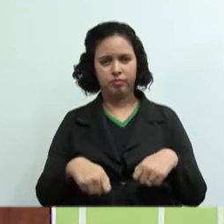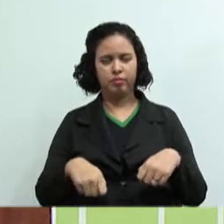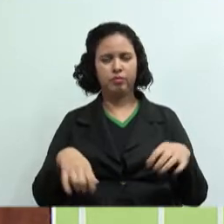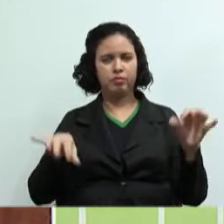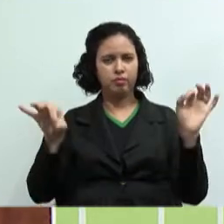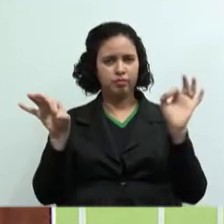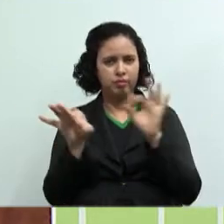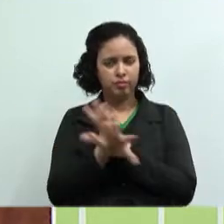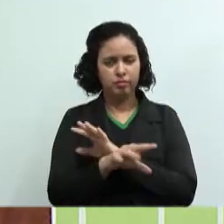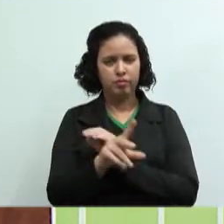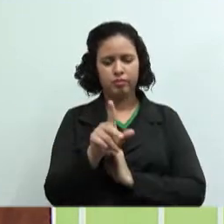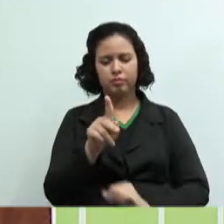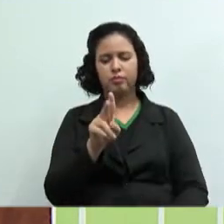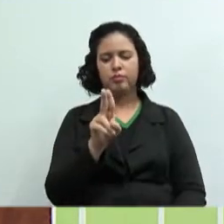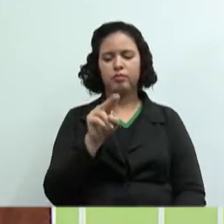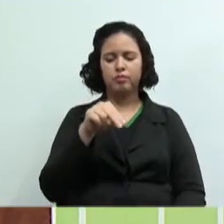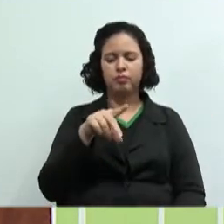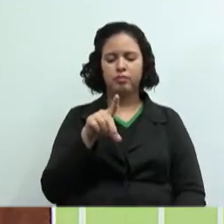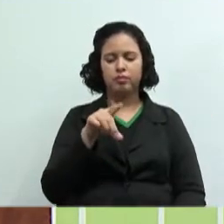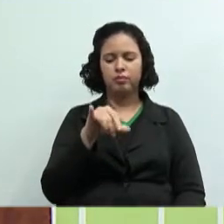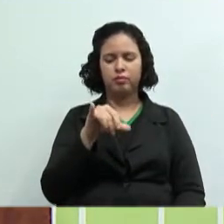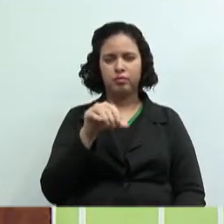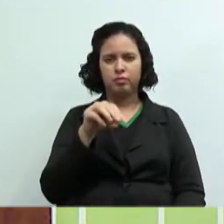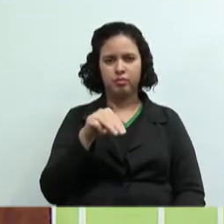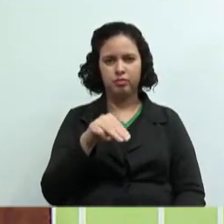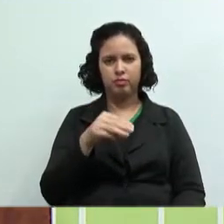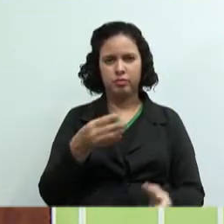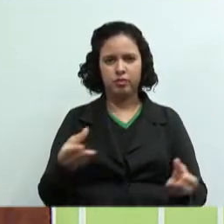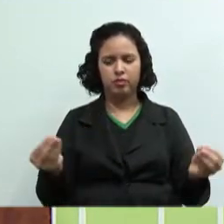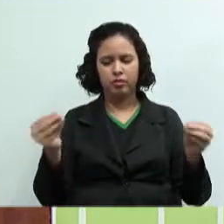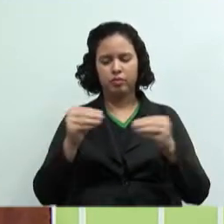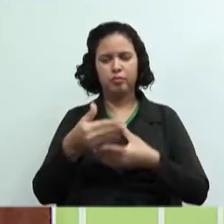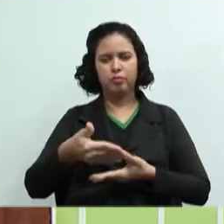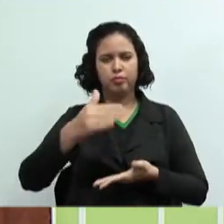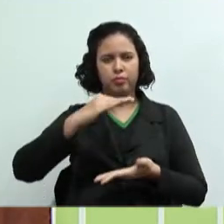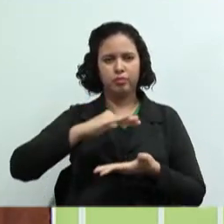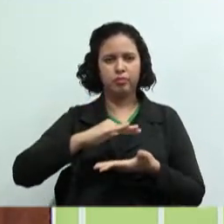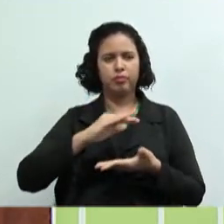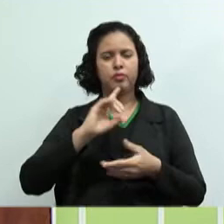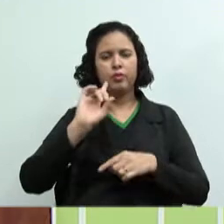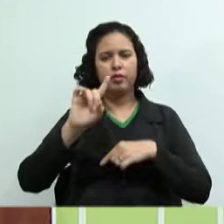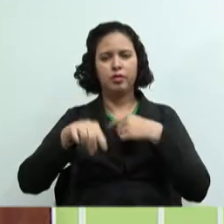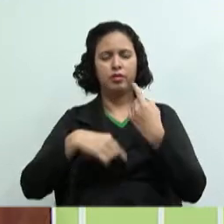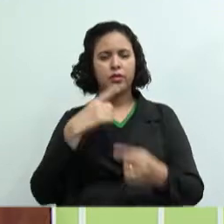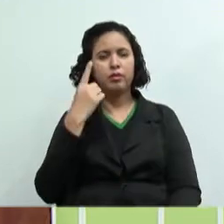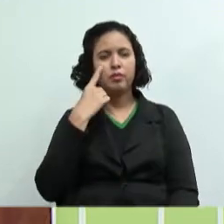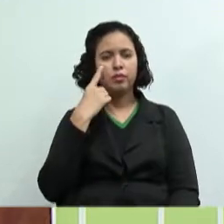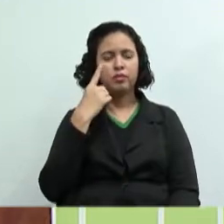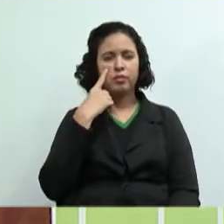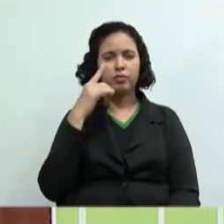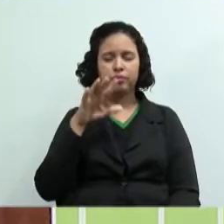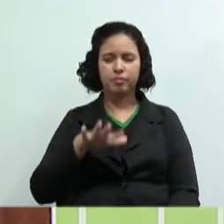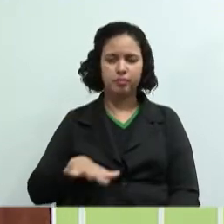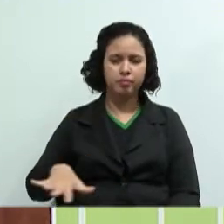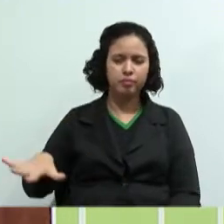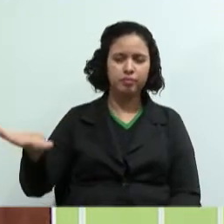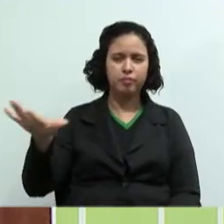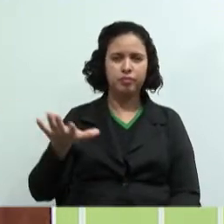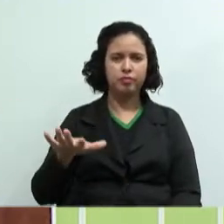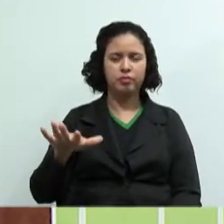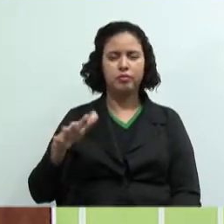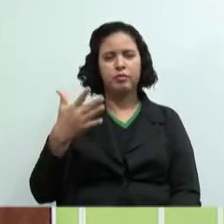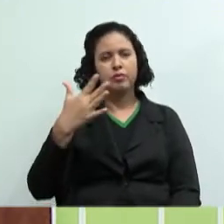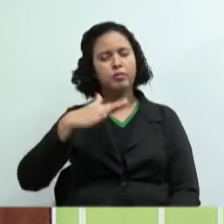pudim pronto e embalado. Para depois o quê? Eu vou verificar no mercado a